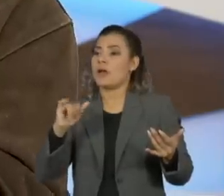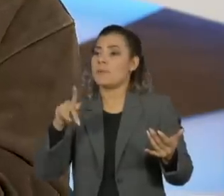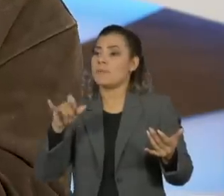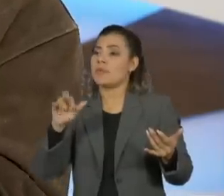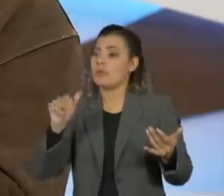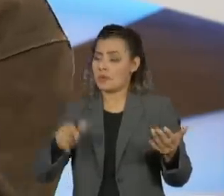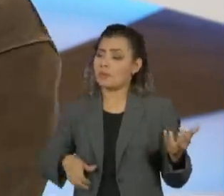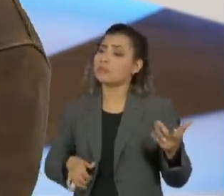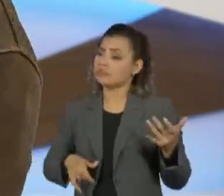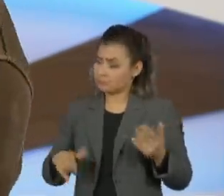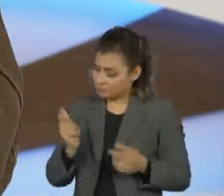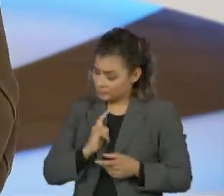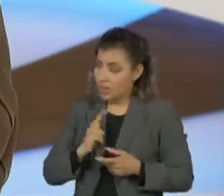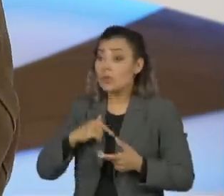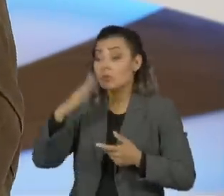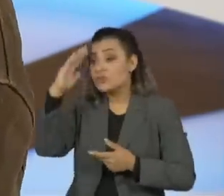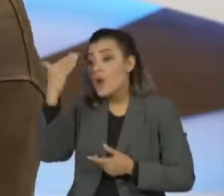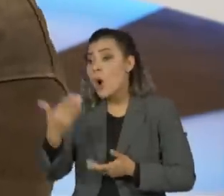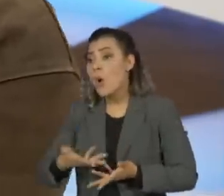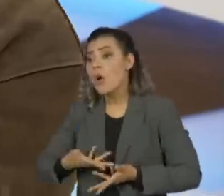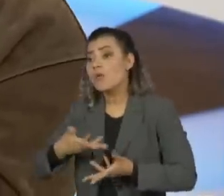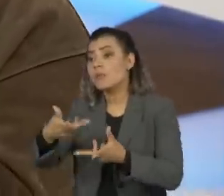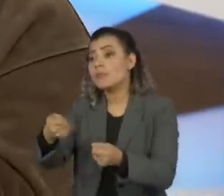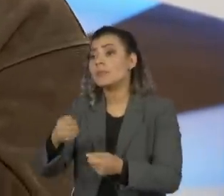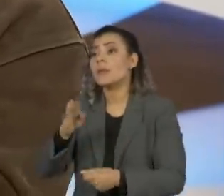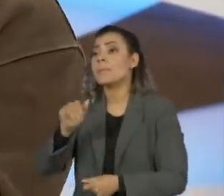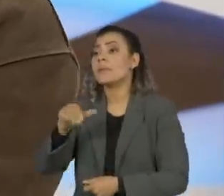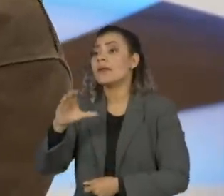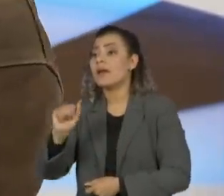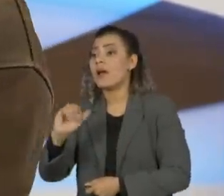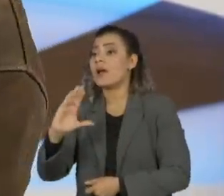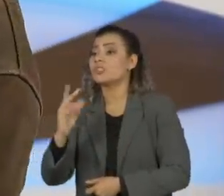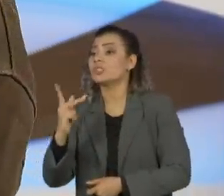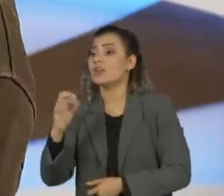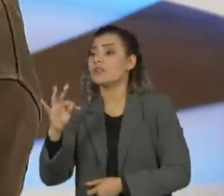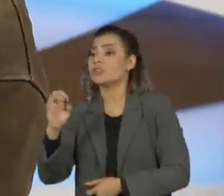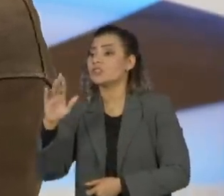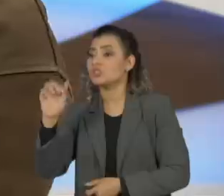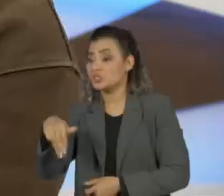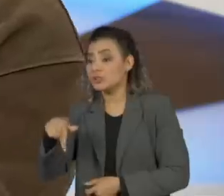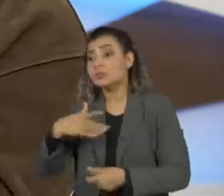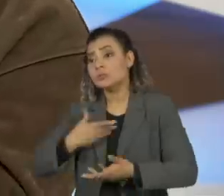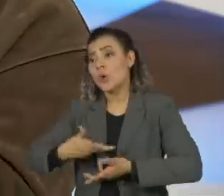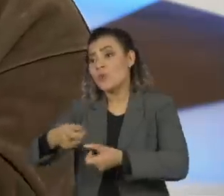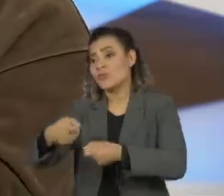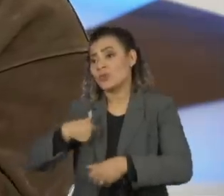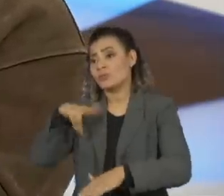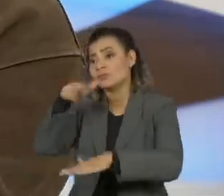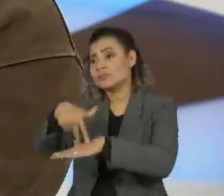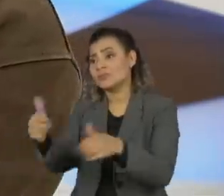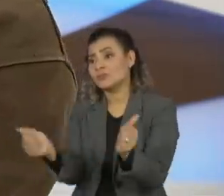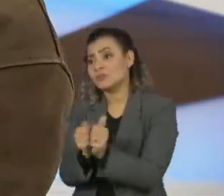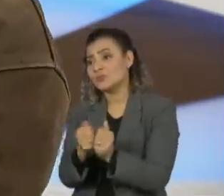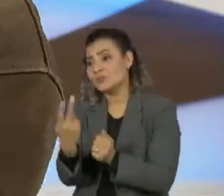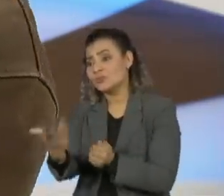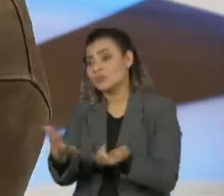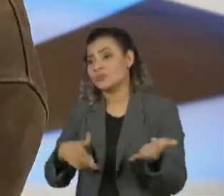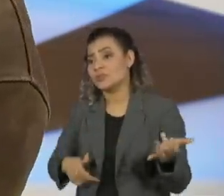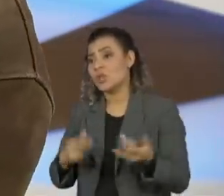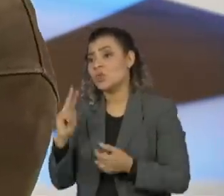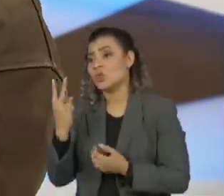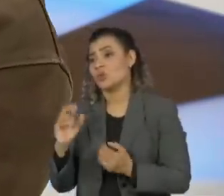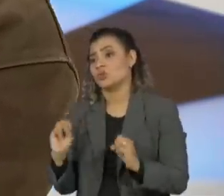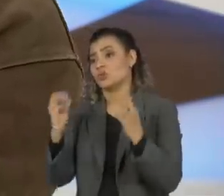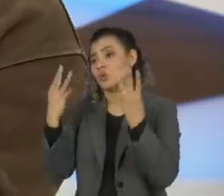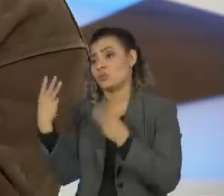tive a honra de ser convidado pela Branca e Chavantinho para fazer uma aparição junto com o Mildo do Nascimento em dois shows que a